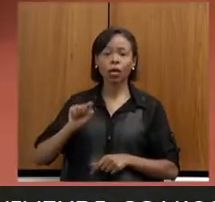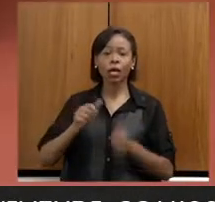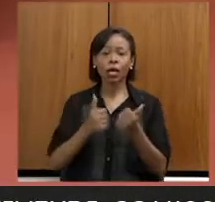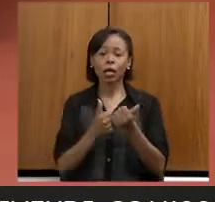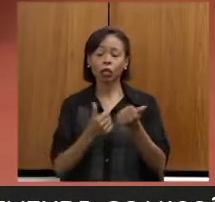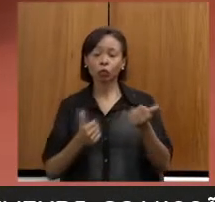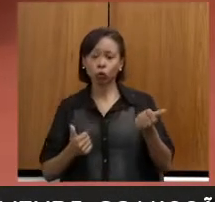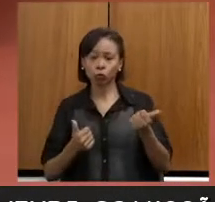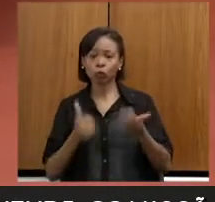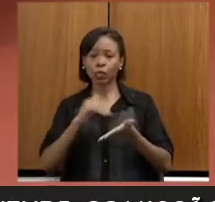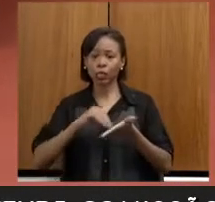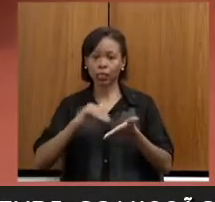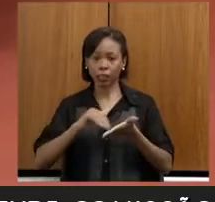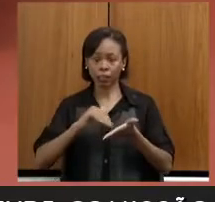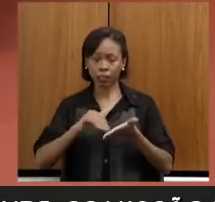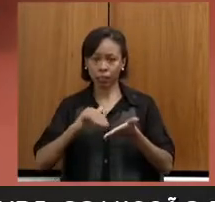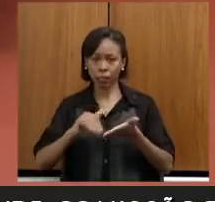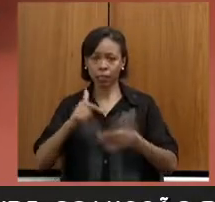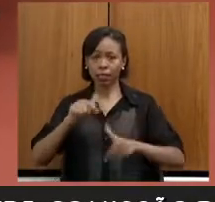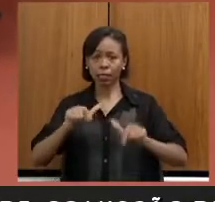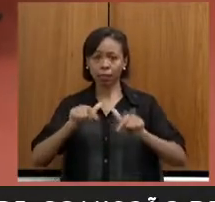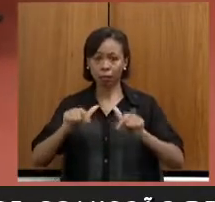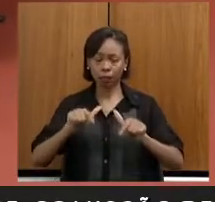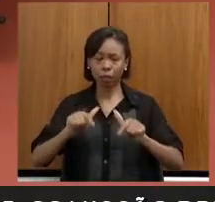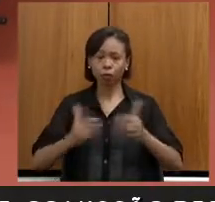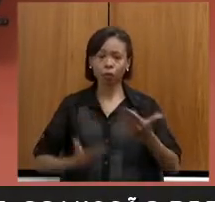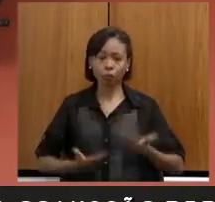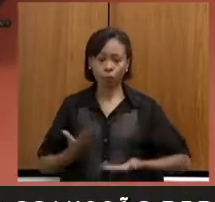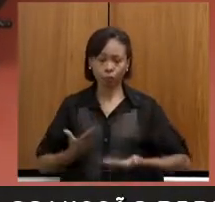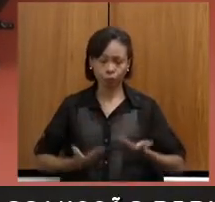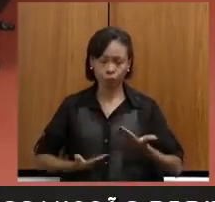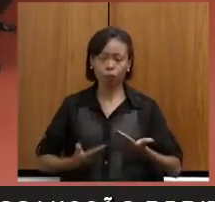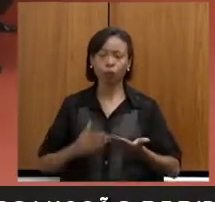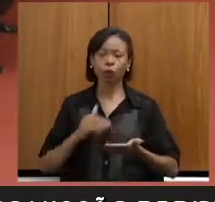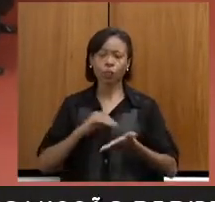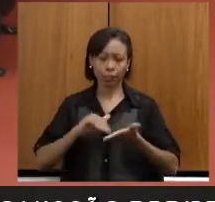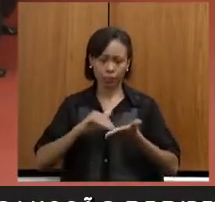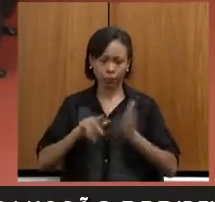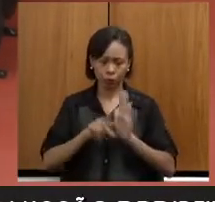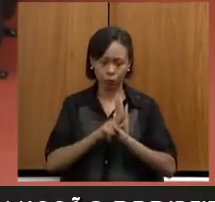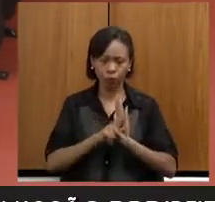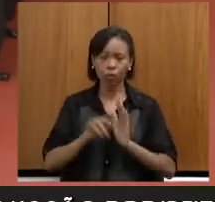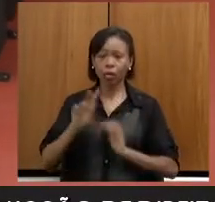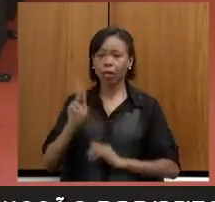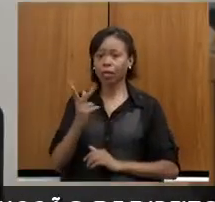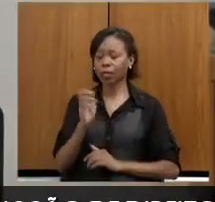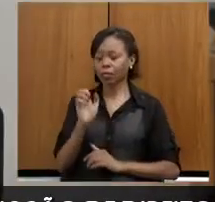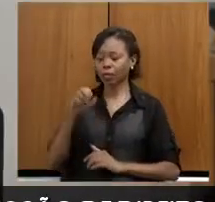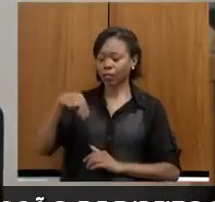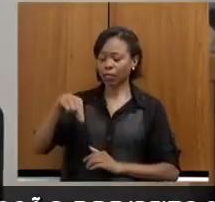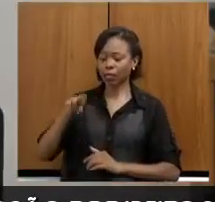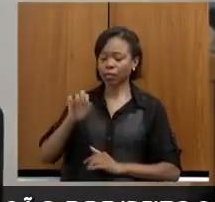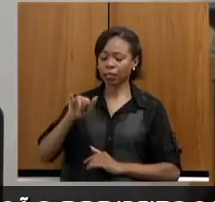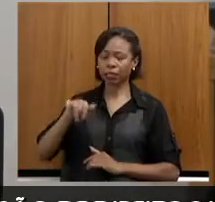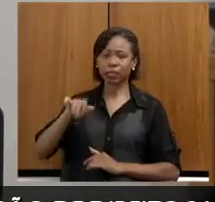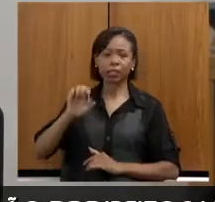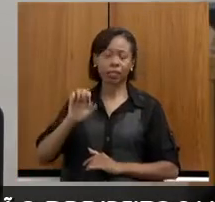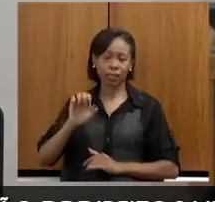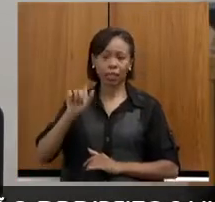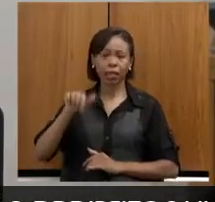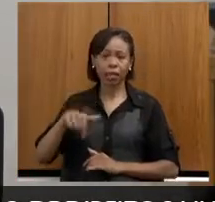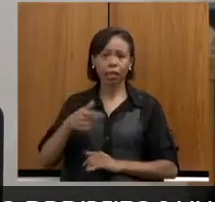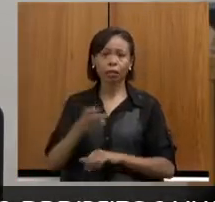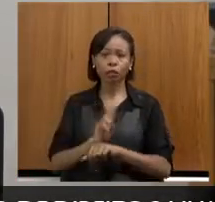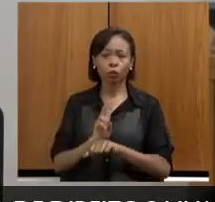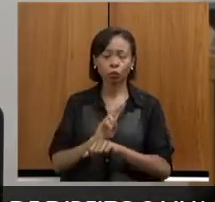subsecretaria de Trabalho e Emprego da CEDESI, Henrique Oliveira Carvalho, superintendente de